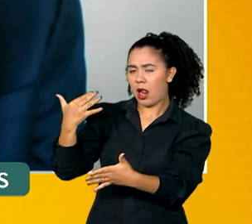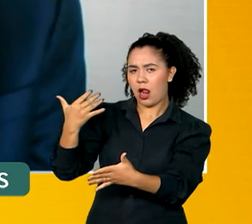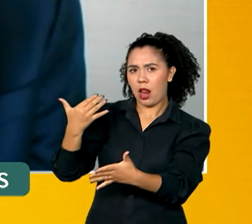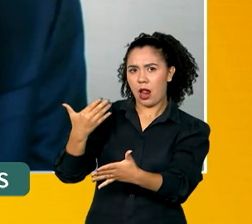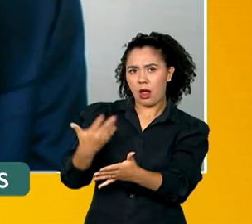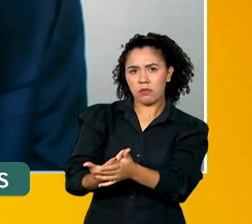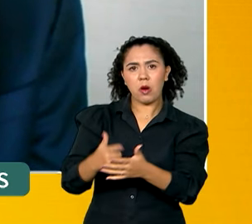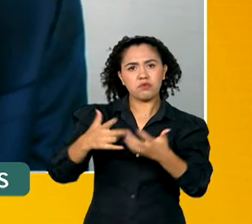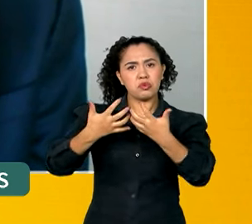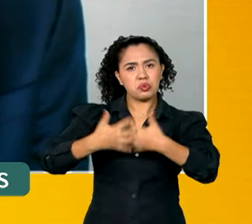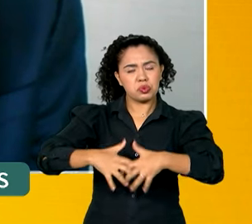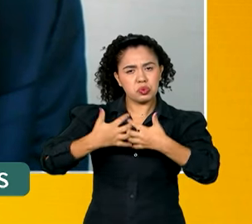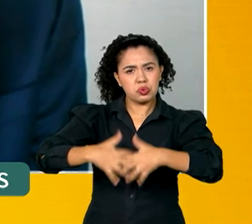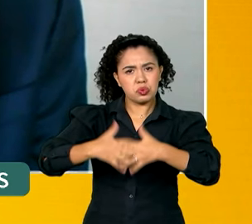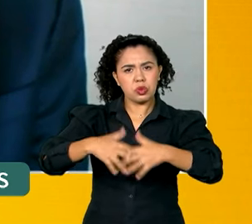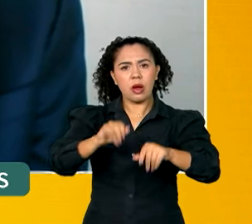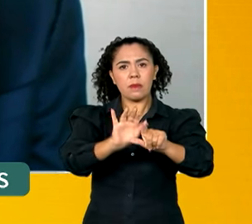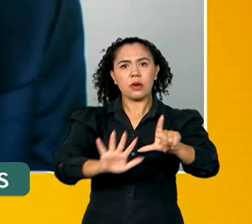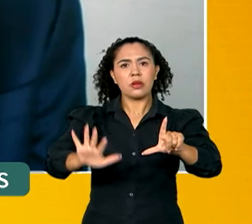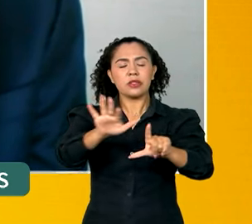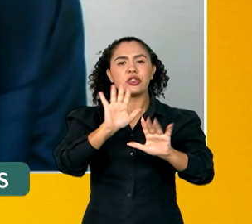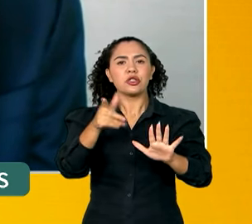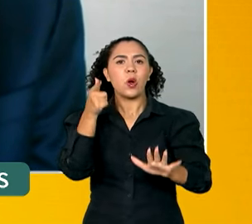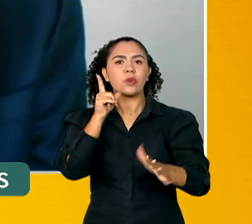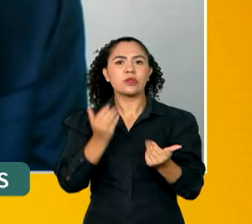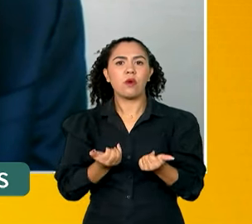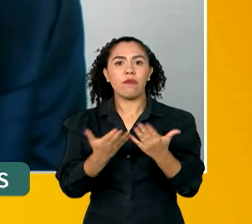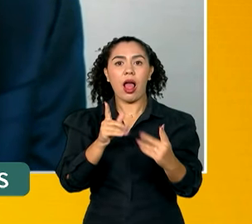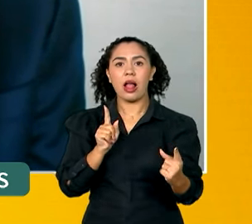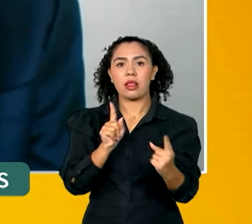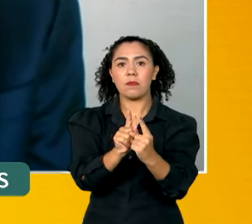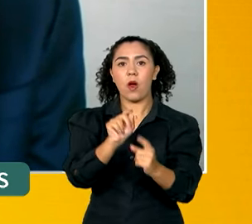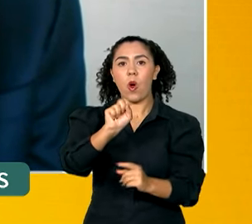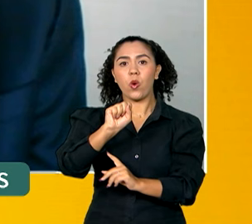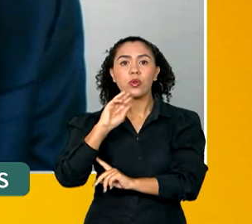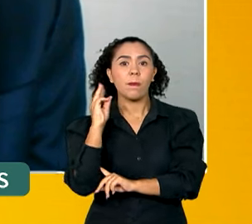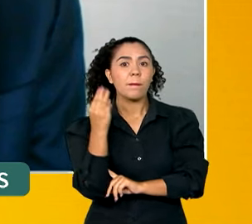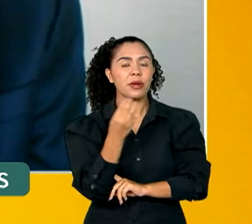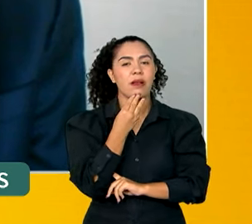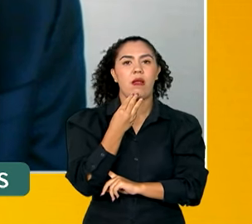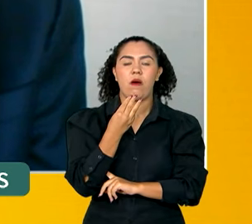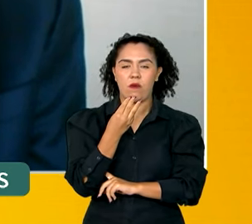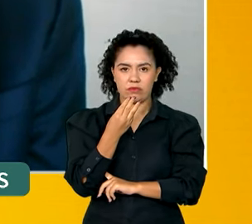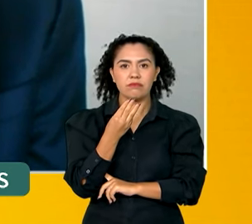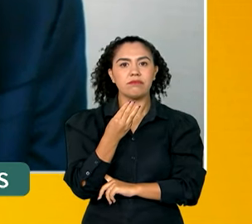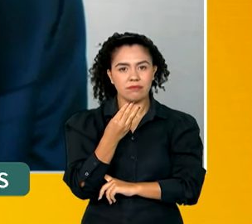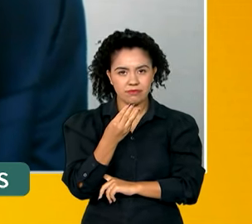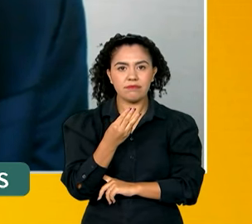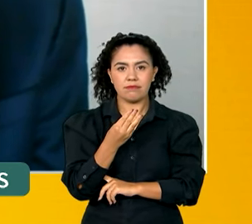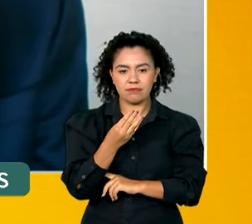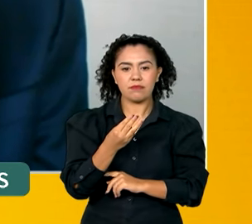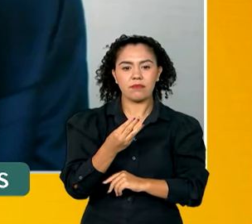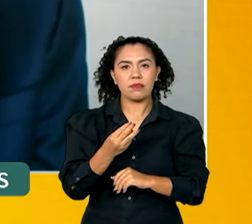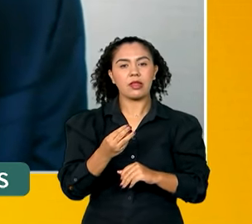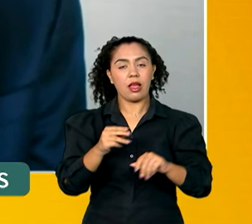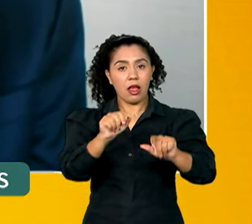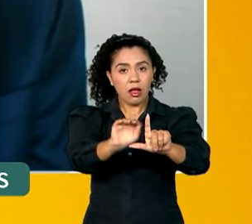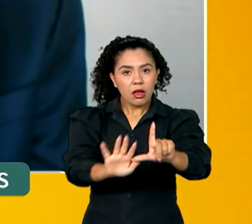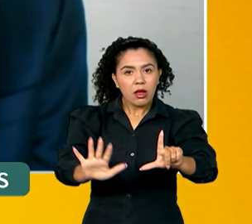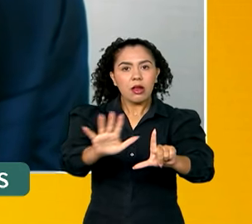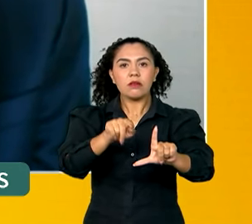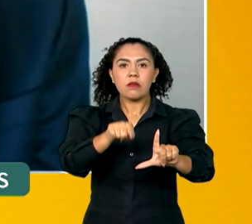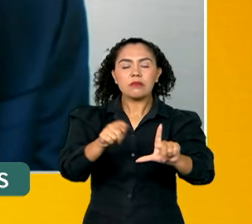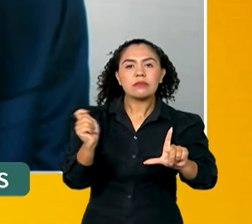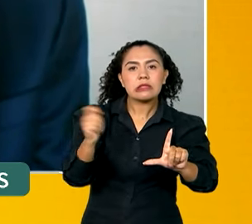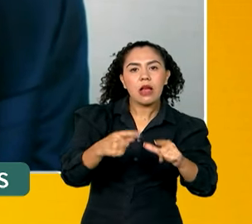plataforma, ela já atendeu a mais de oito milhões de consumidores, reformando o espaço de